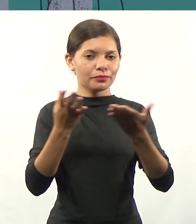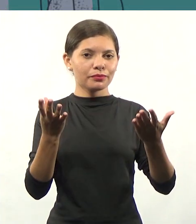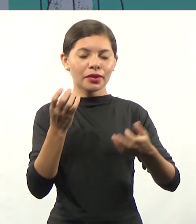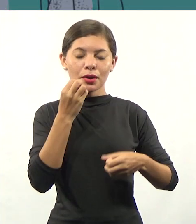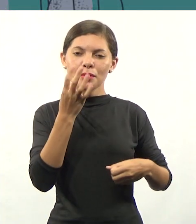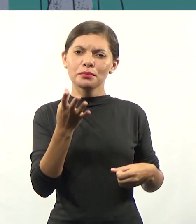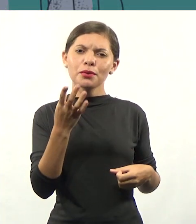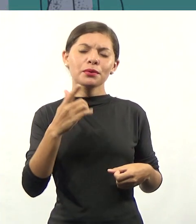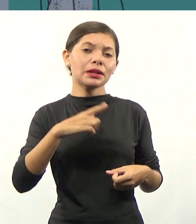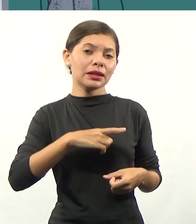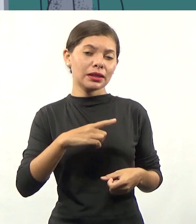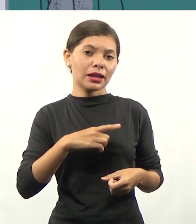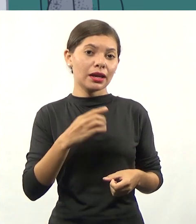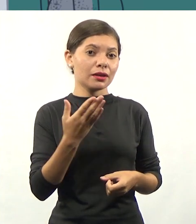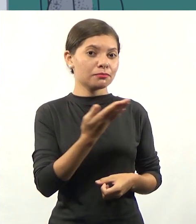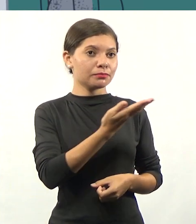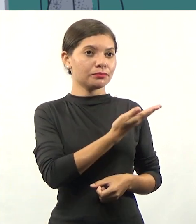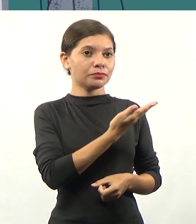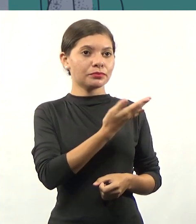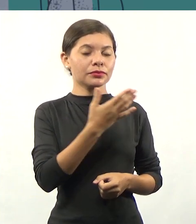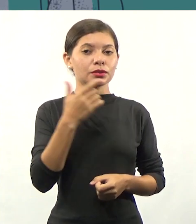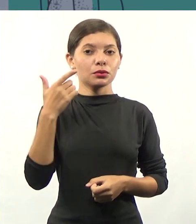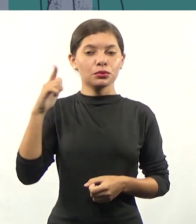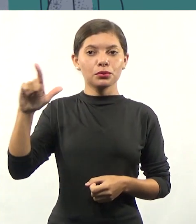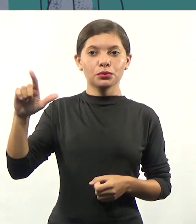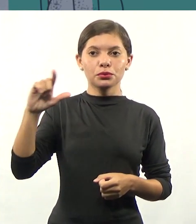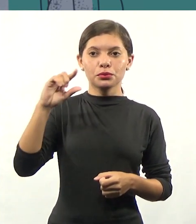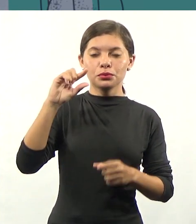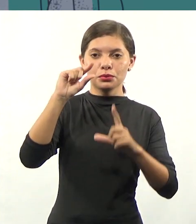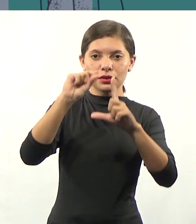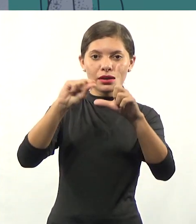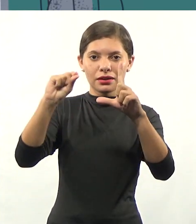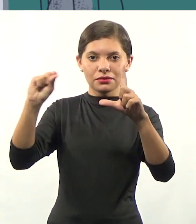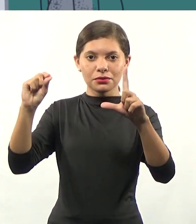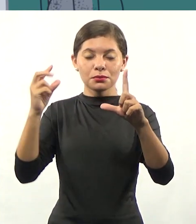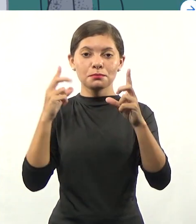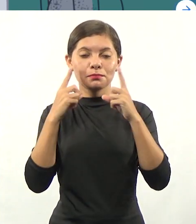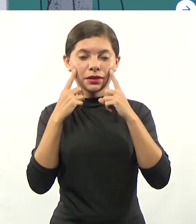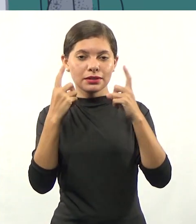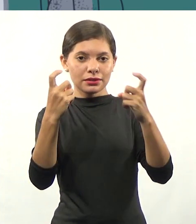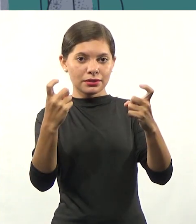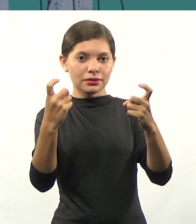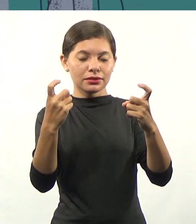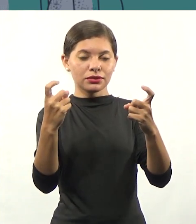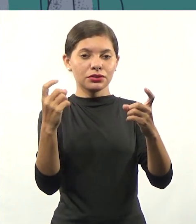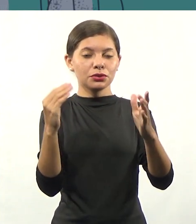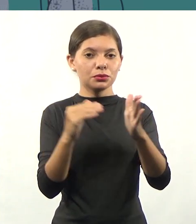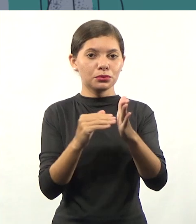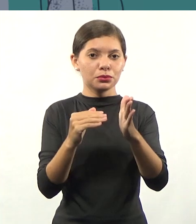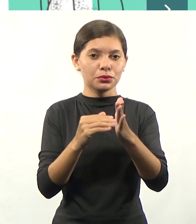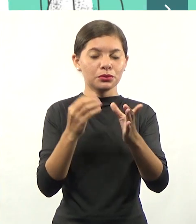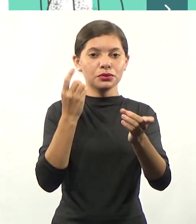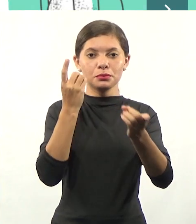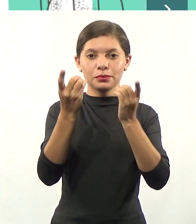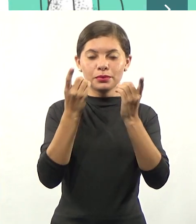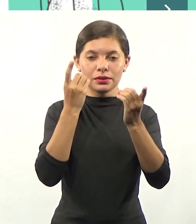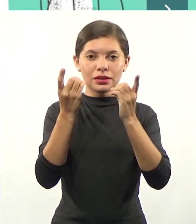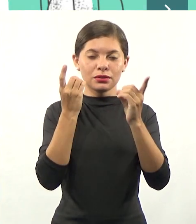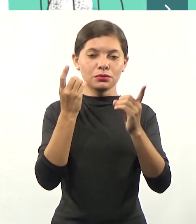A gente tem aqui um outro gráfico bastante interessante, só para a gente registrar aqui o último dado, mais de 1